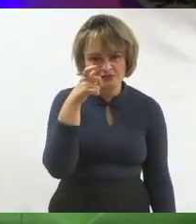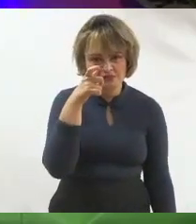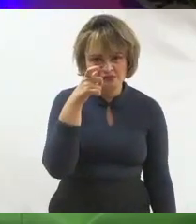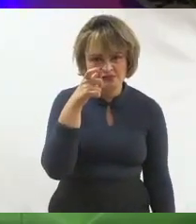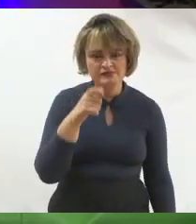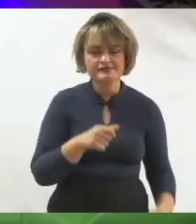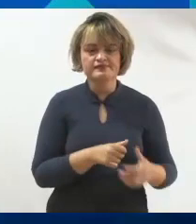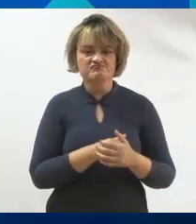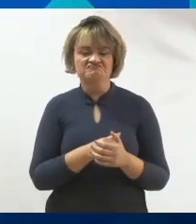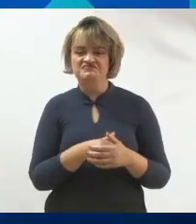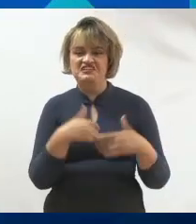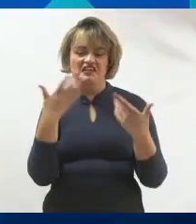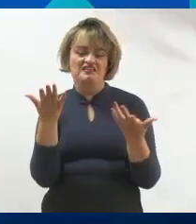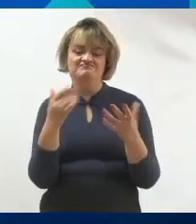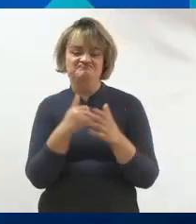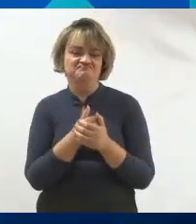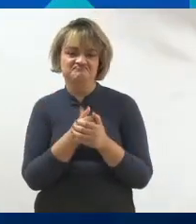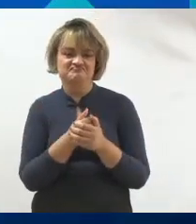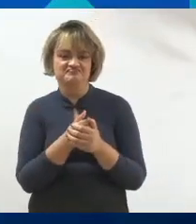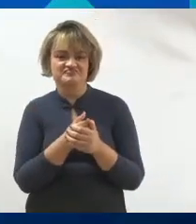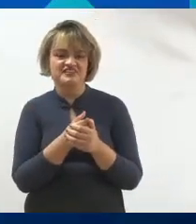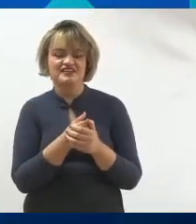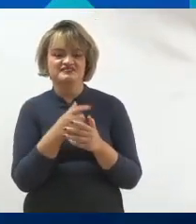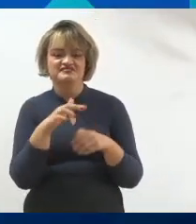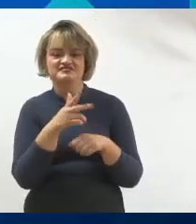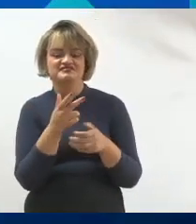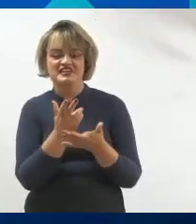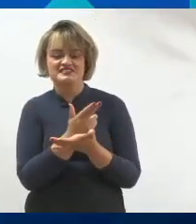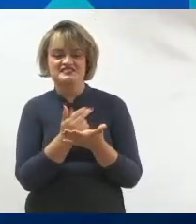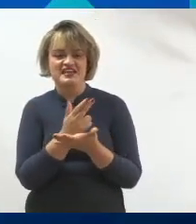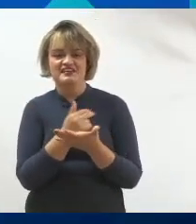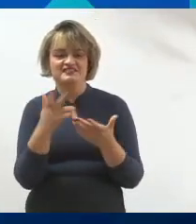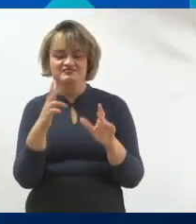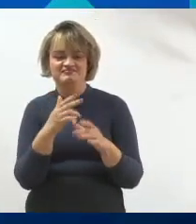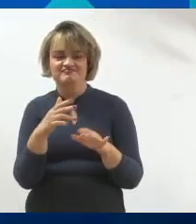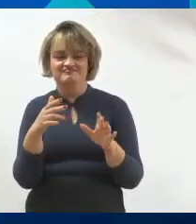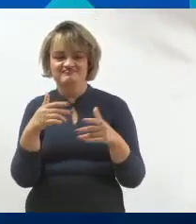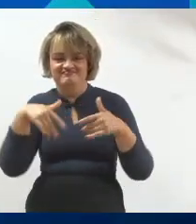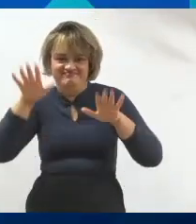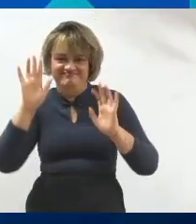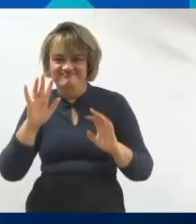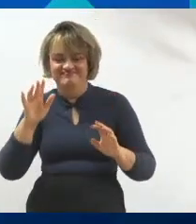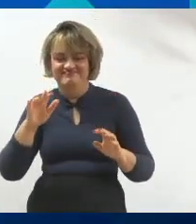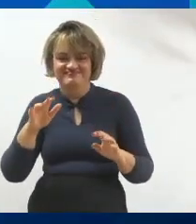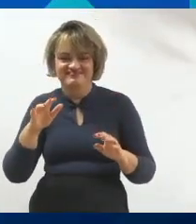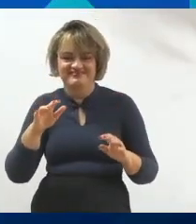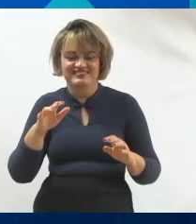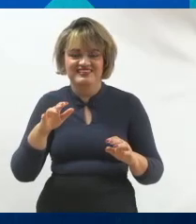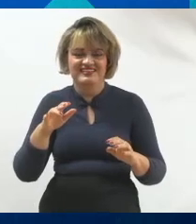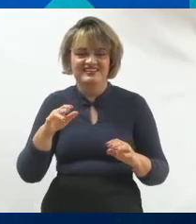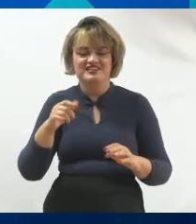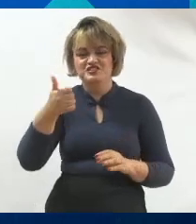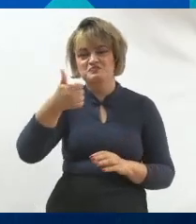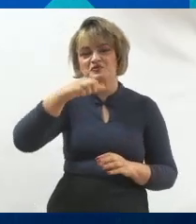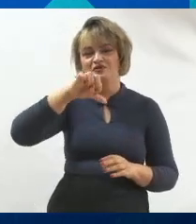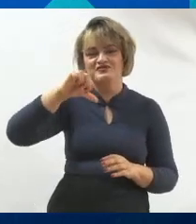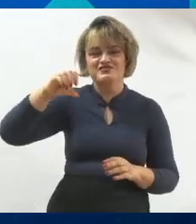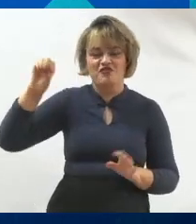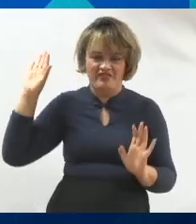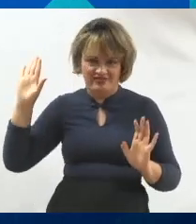desenho lá, sei lá, da Moranguinho, da Hello Kitty. Eu sou aí da infância da década de 90.